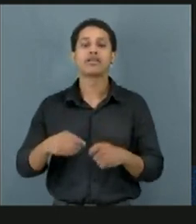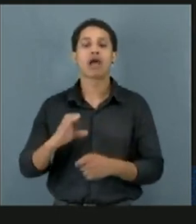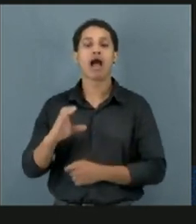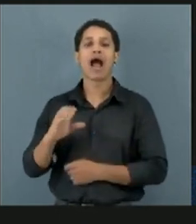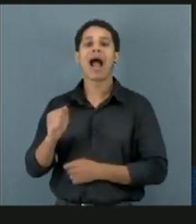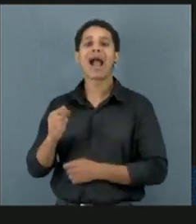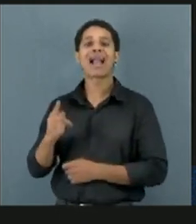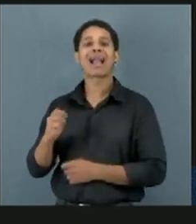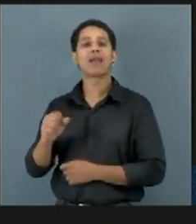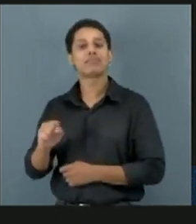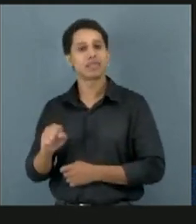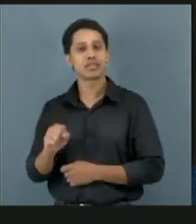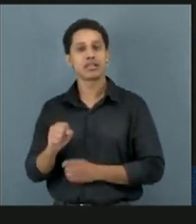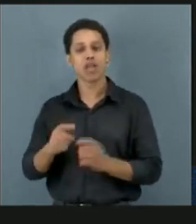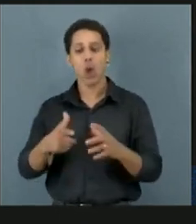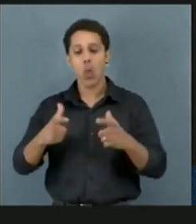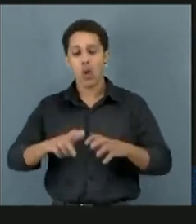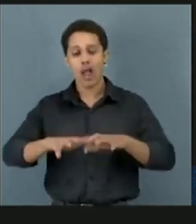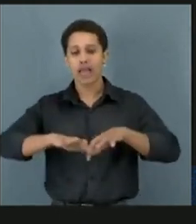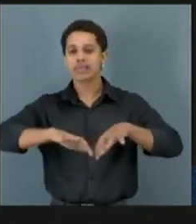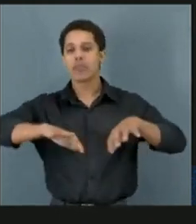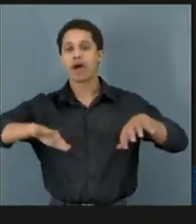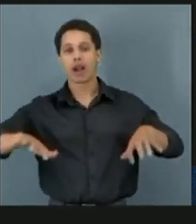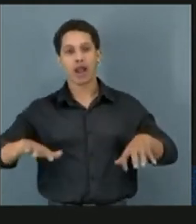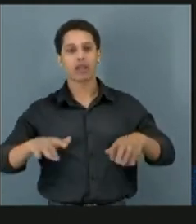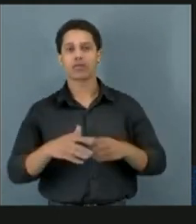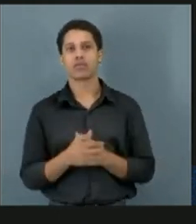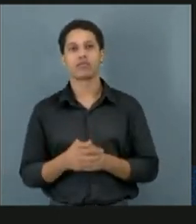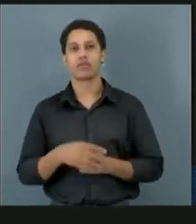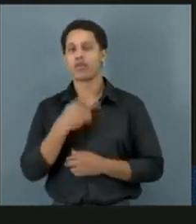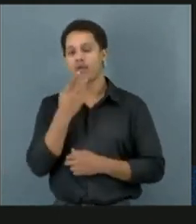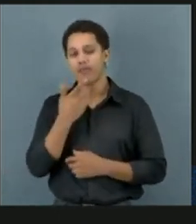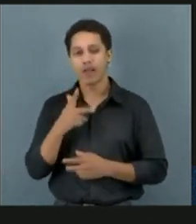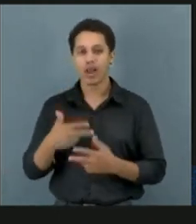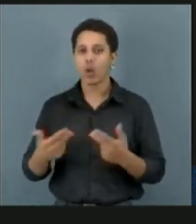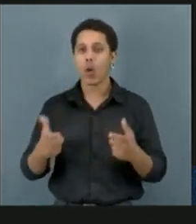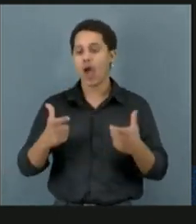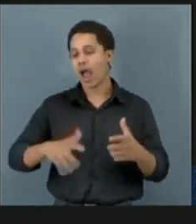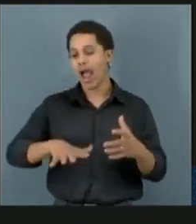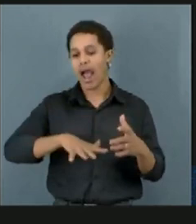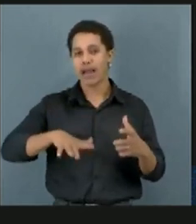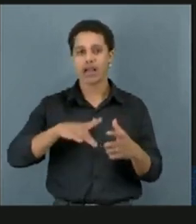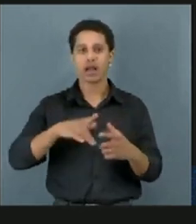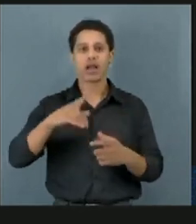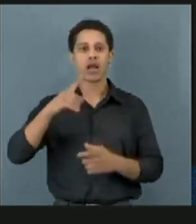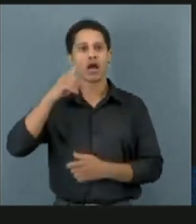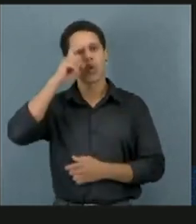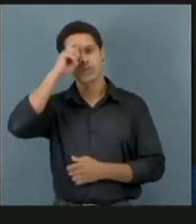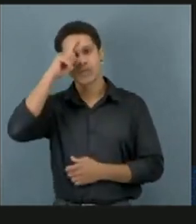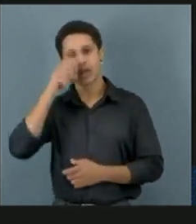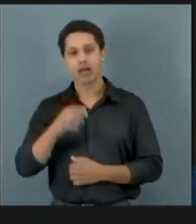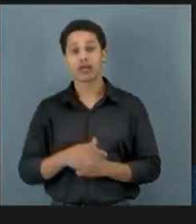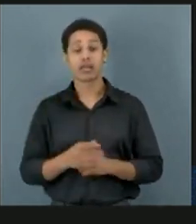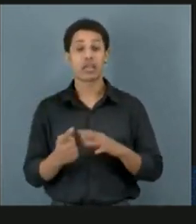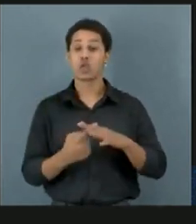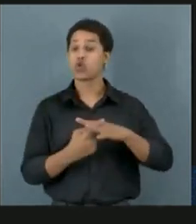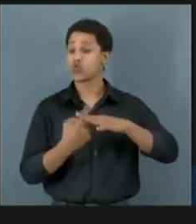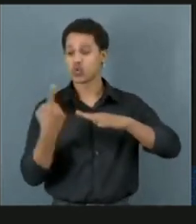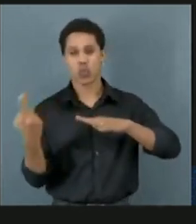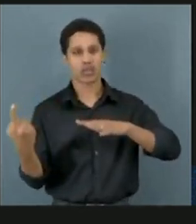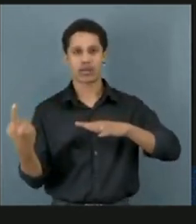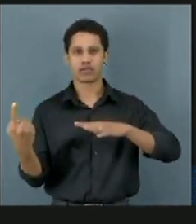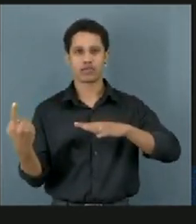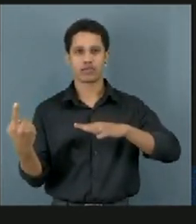por exemplo, que é um ambiente separado, afastado, não pode ser no ambiente hospitalar e que é excludente. O que